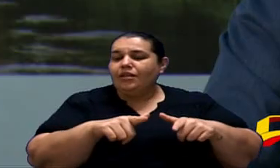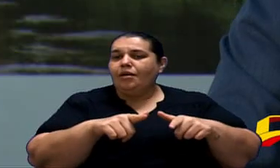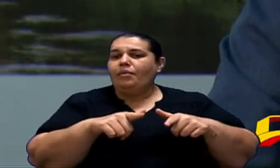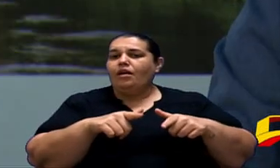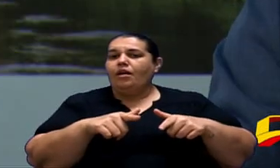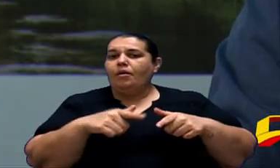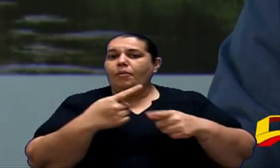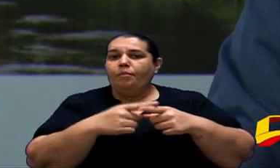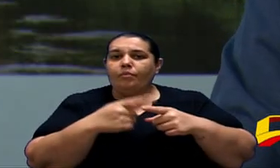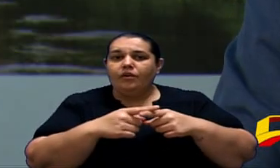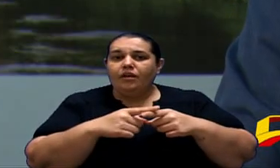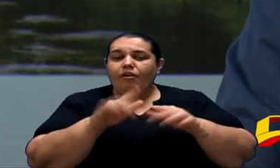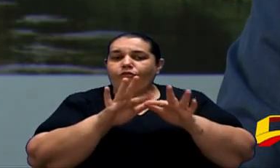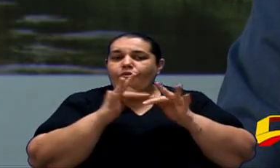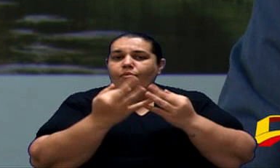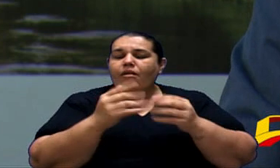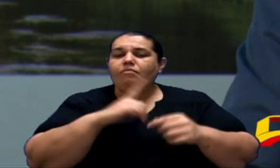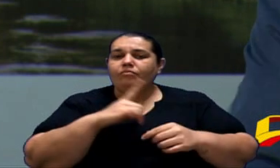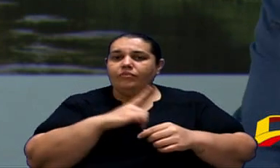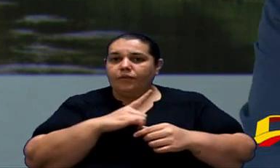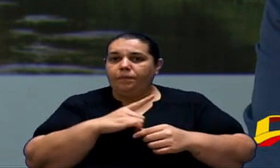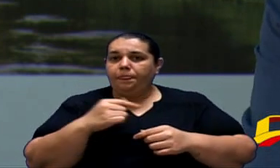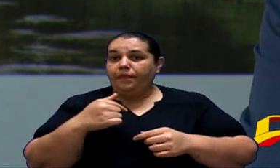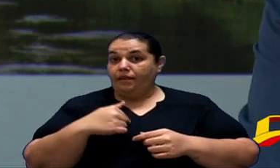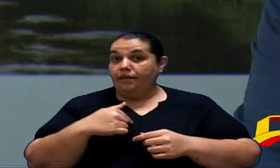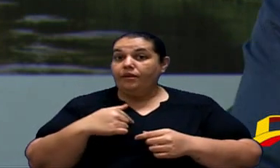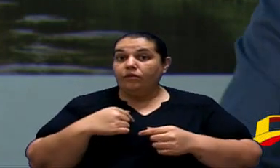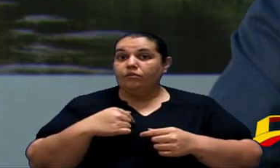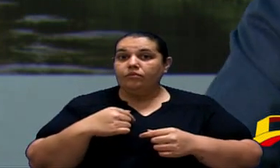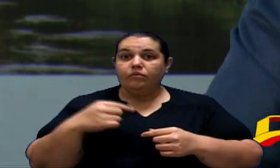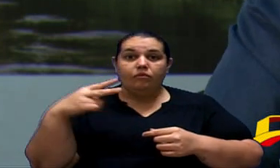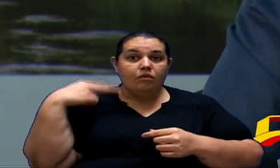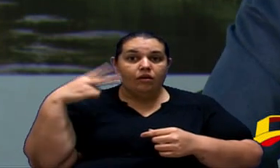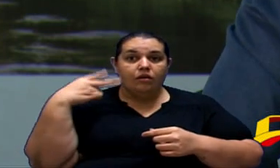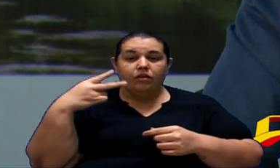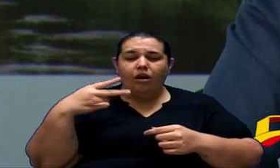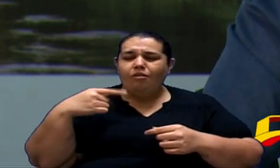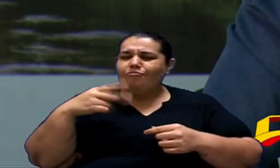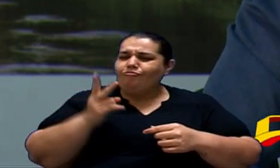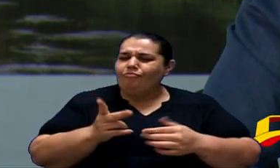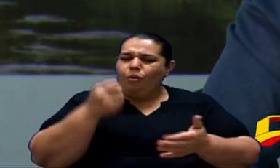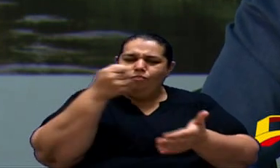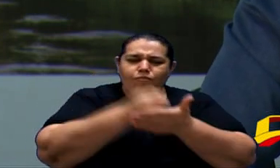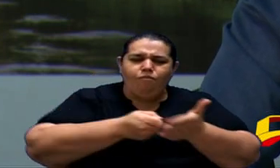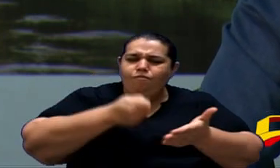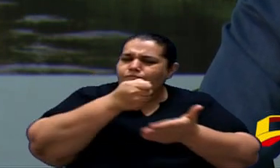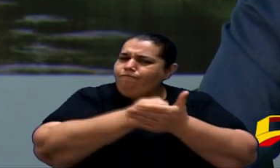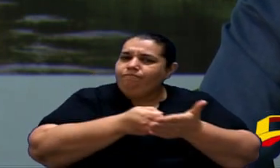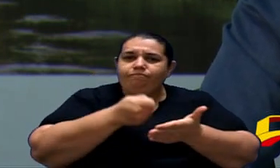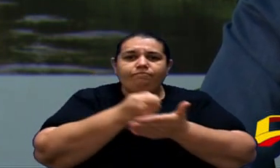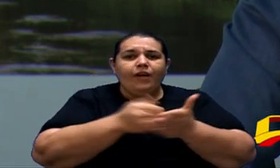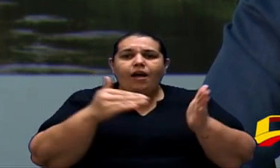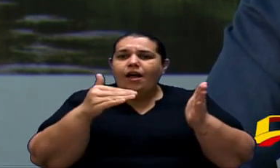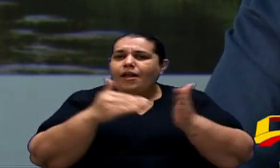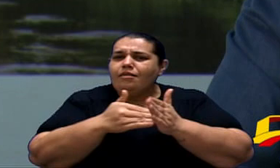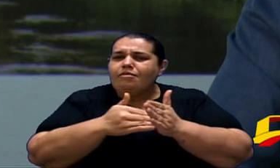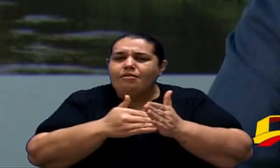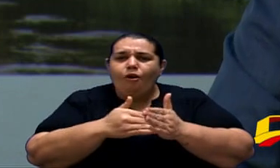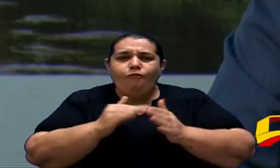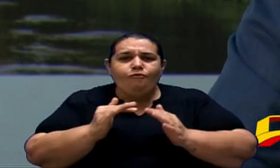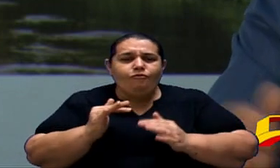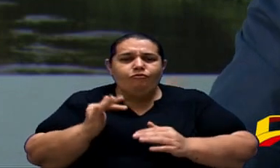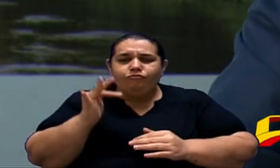família Então Esse vereador Aqui O que depender Desse vereador Vai lutar Até O último Minuto